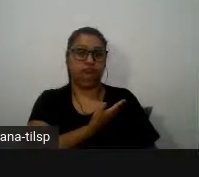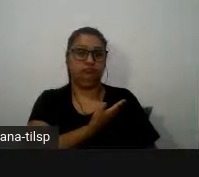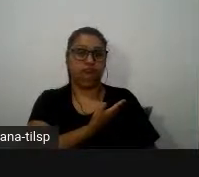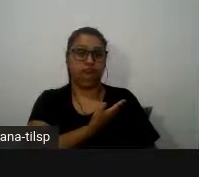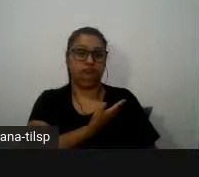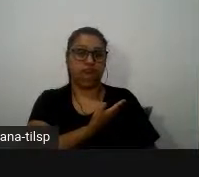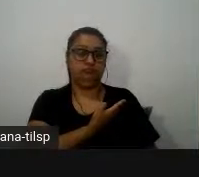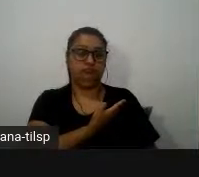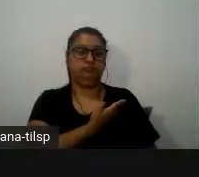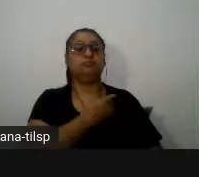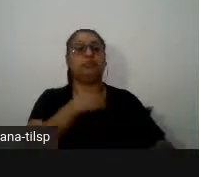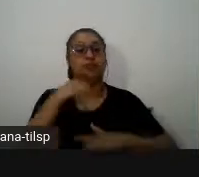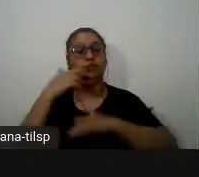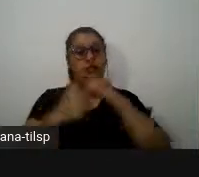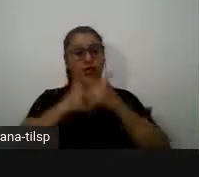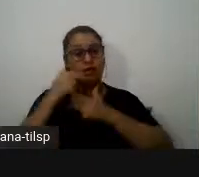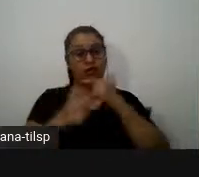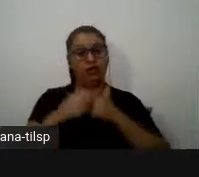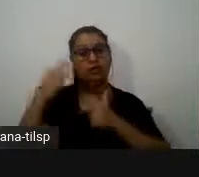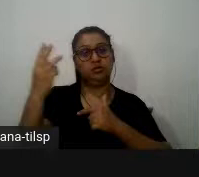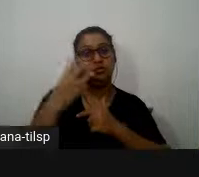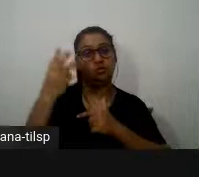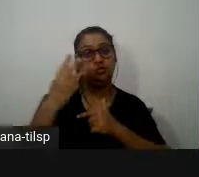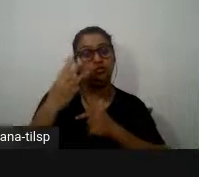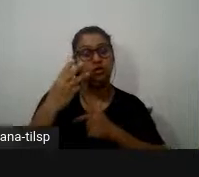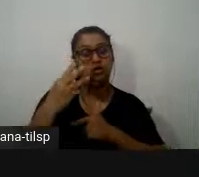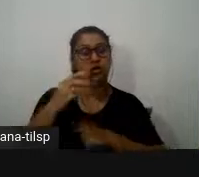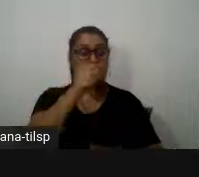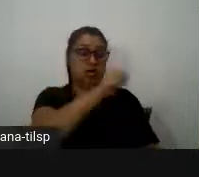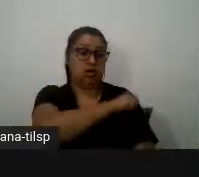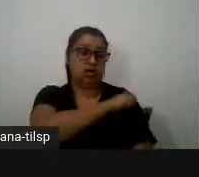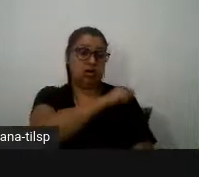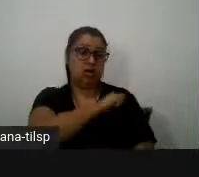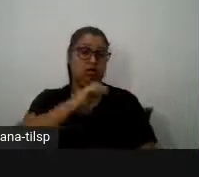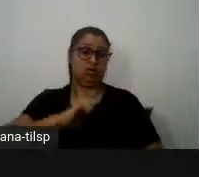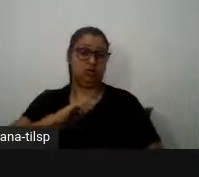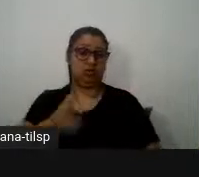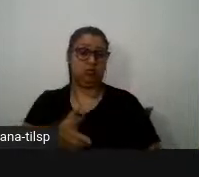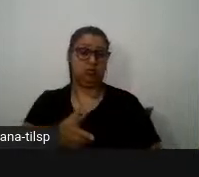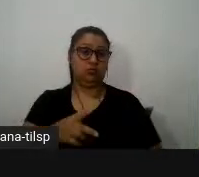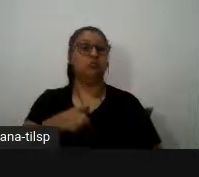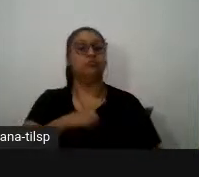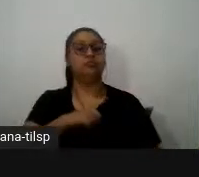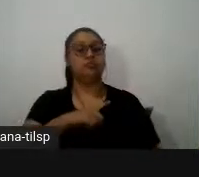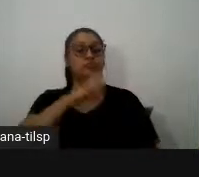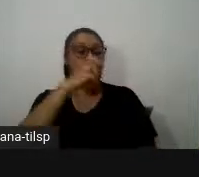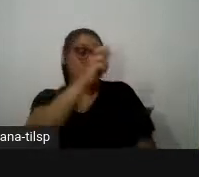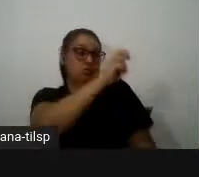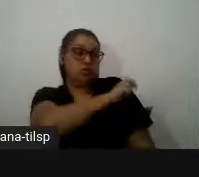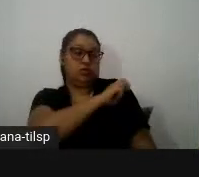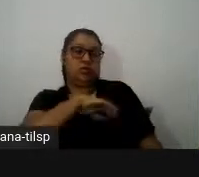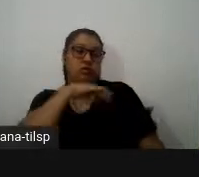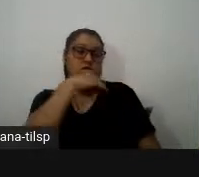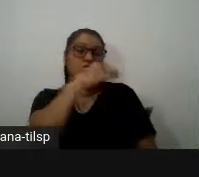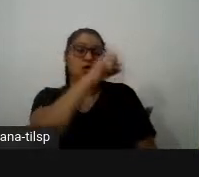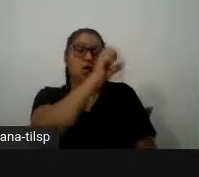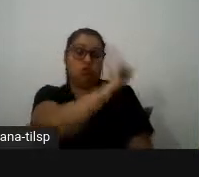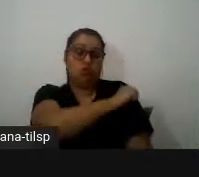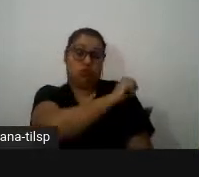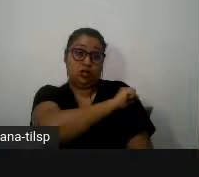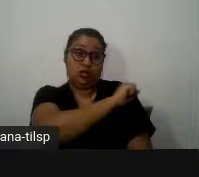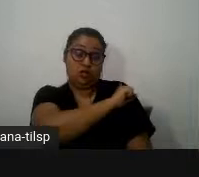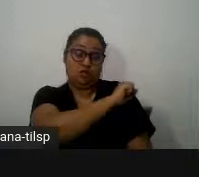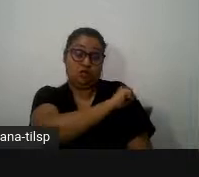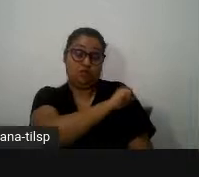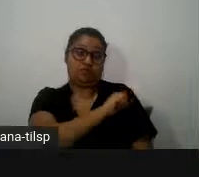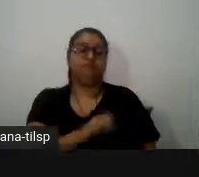com alunos do segundo ou terceiro ciclo ou seja isto em Portugal no Brasil são alunos do quinto à oitava série do ensino